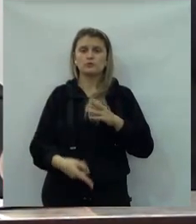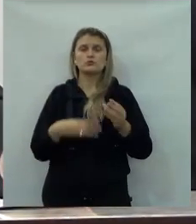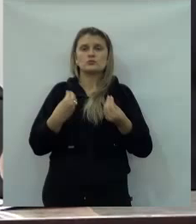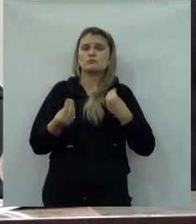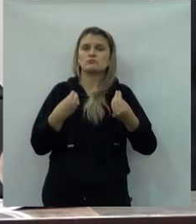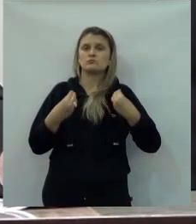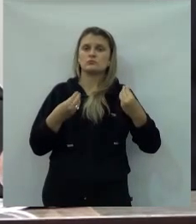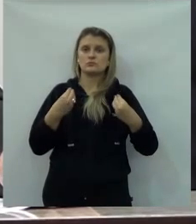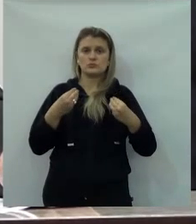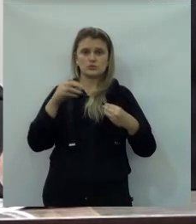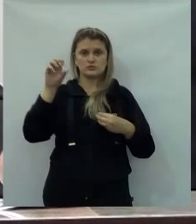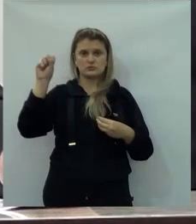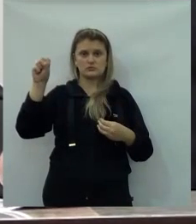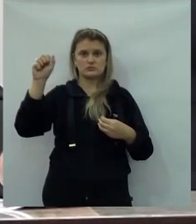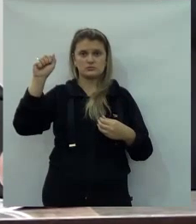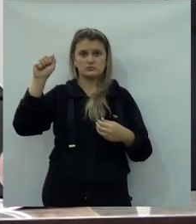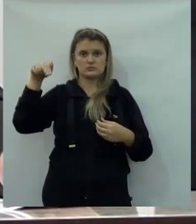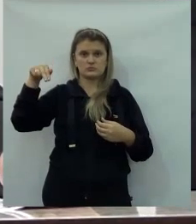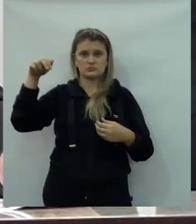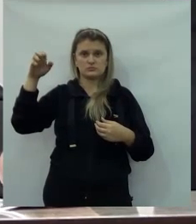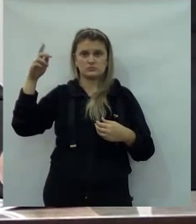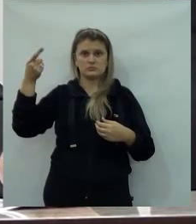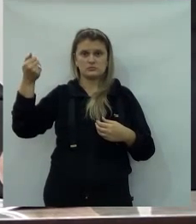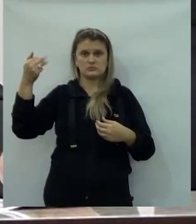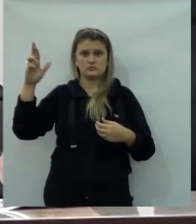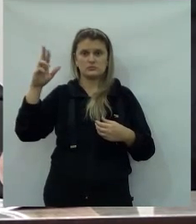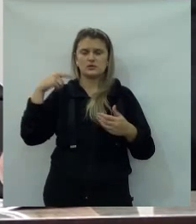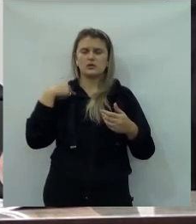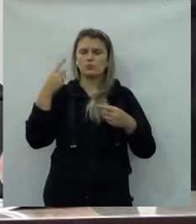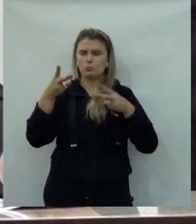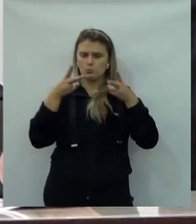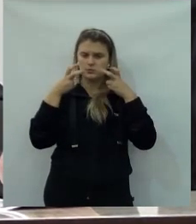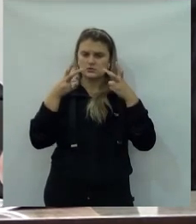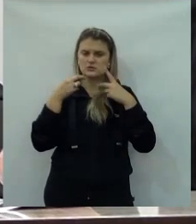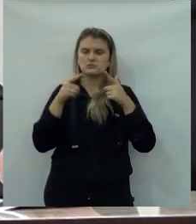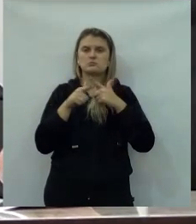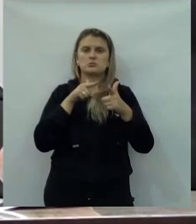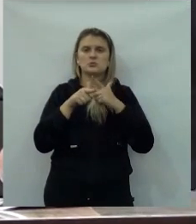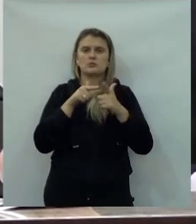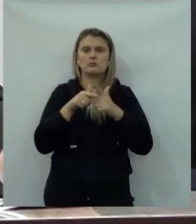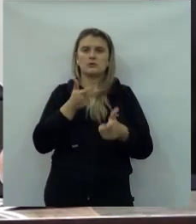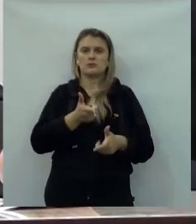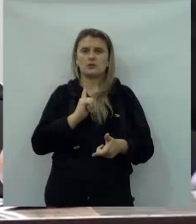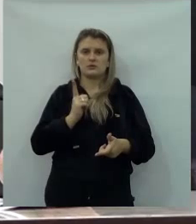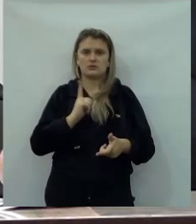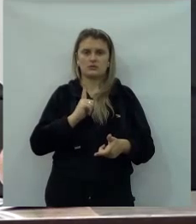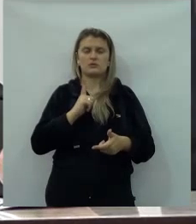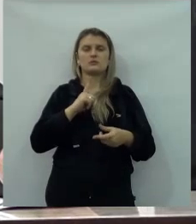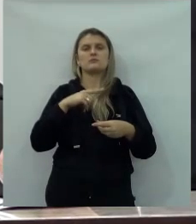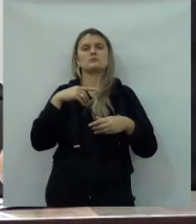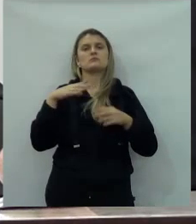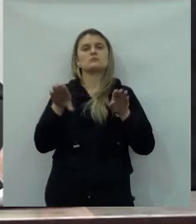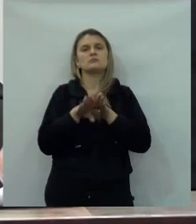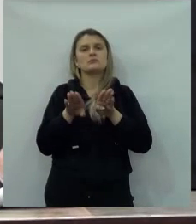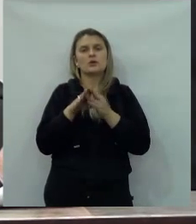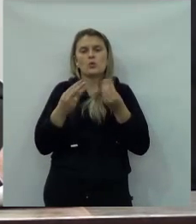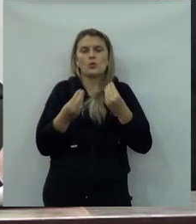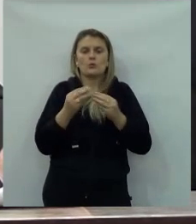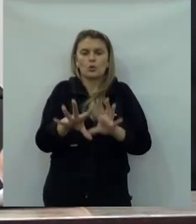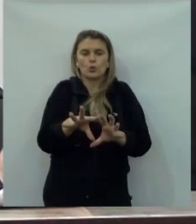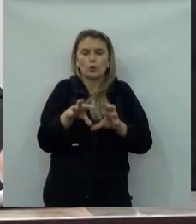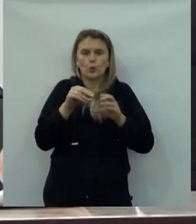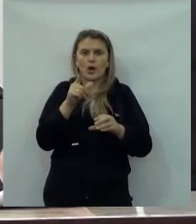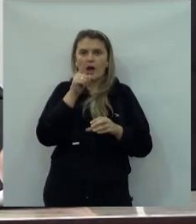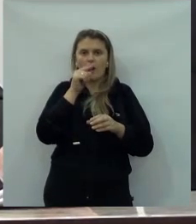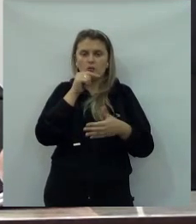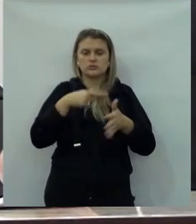preocupações foi ir a fundo no que se tratava em Sanepar. Eu vi todos os problemas que a Sanepar tinha,